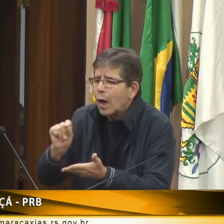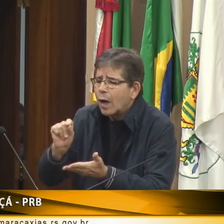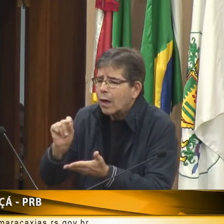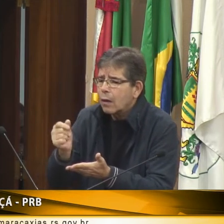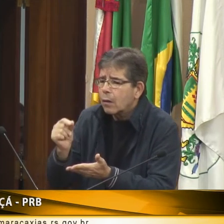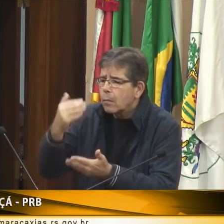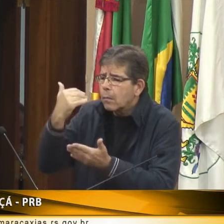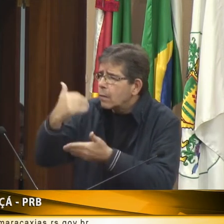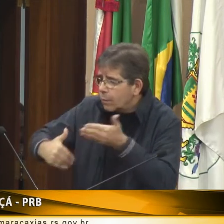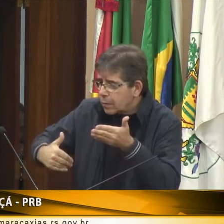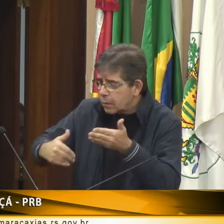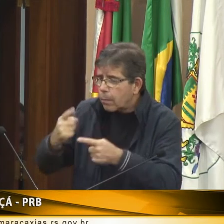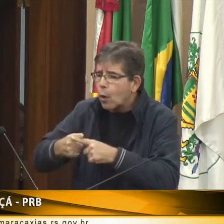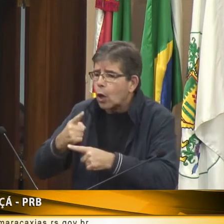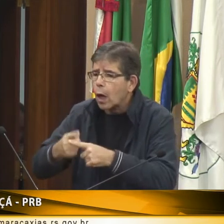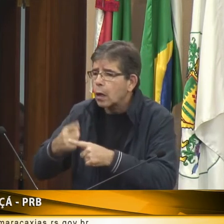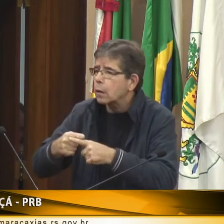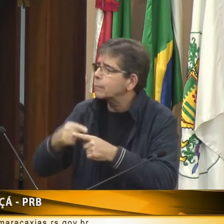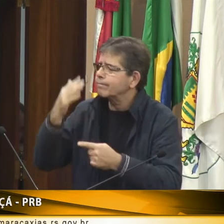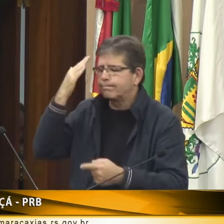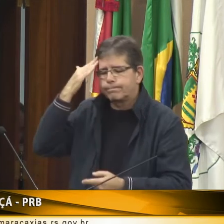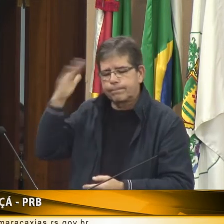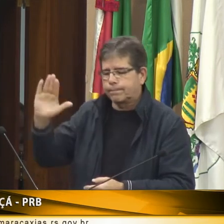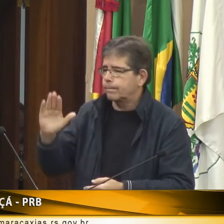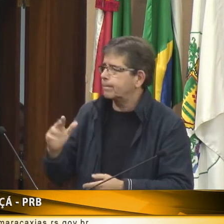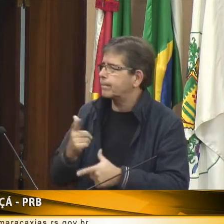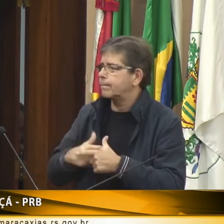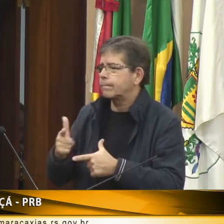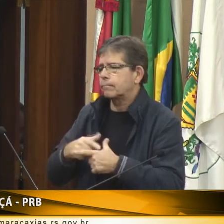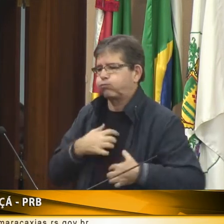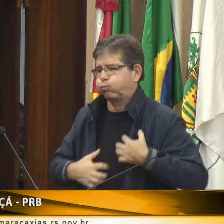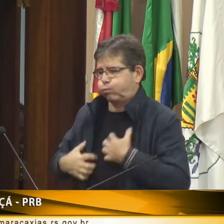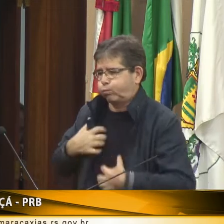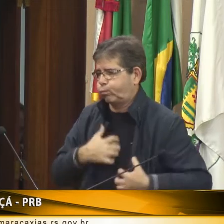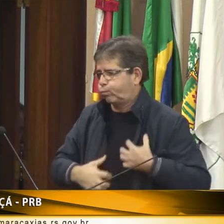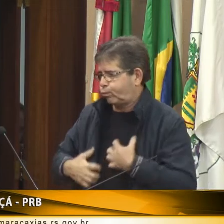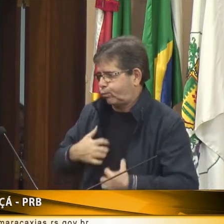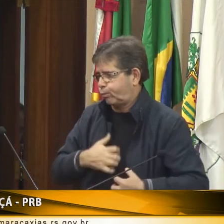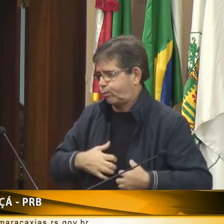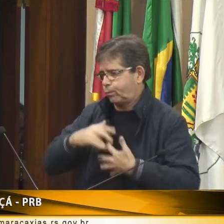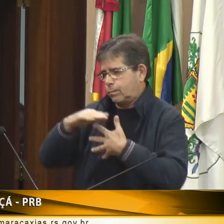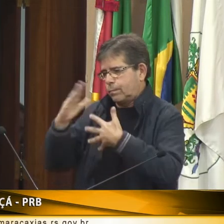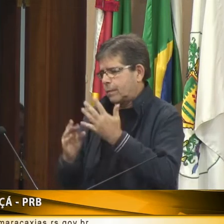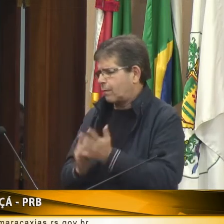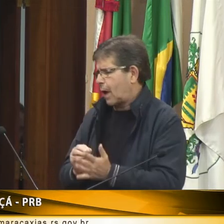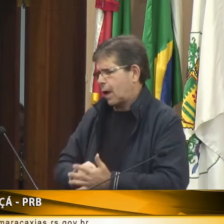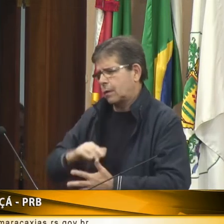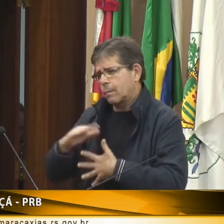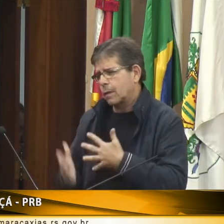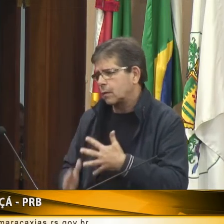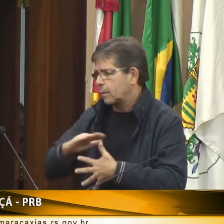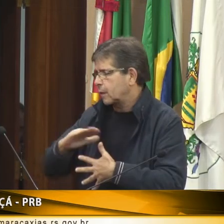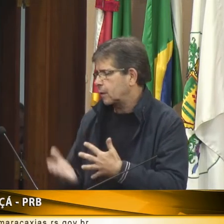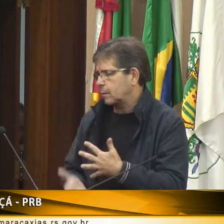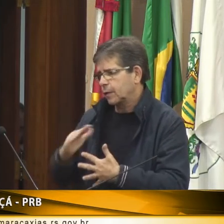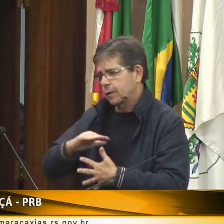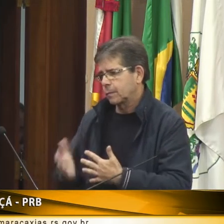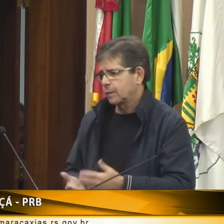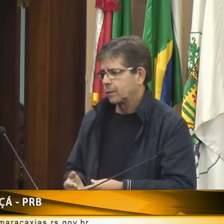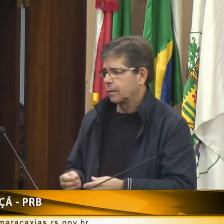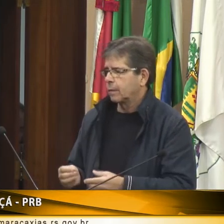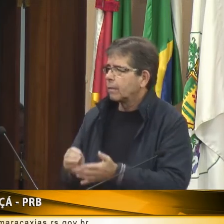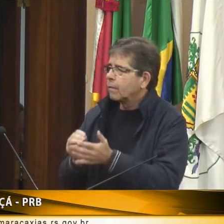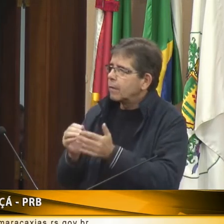negociar alguma situação dentro do banco, um documento, algo importante, e fica angustiado porque não tem a língua de